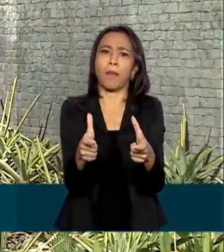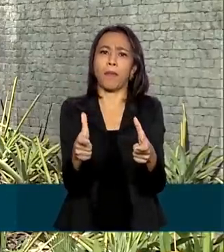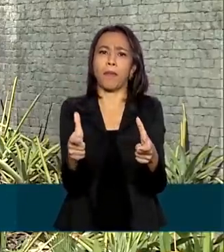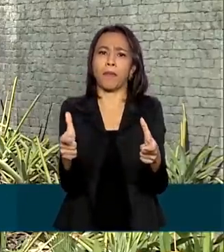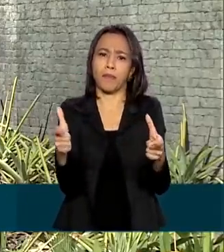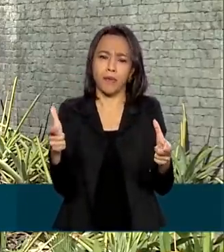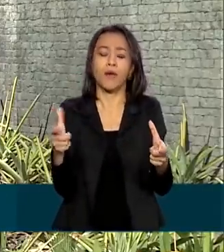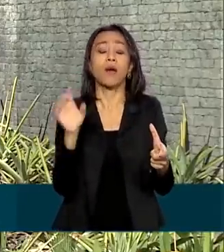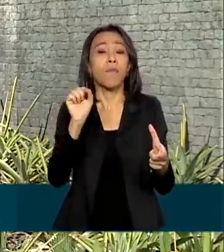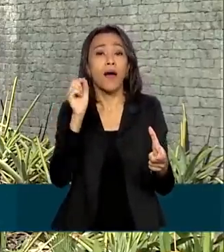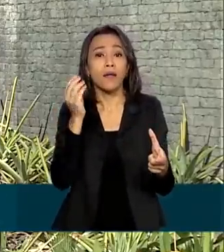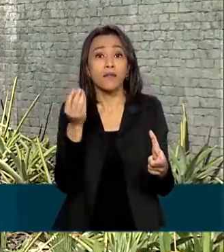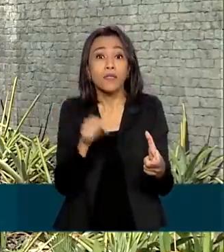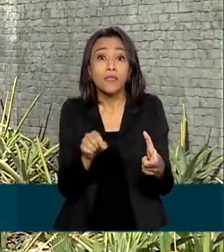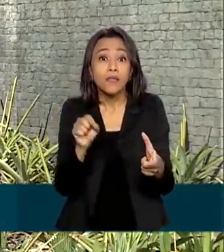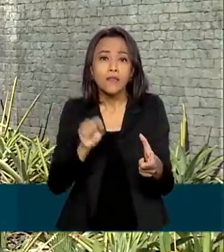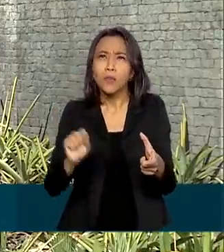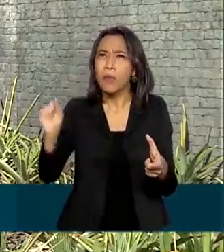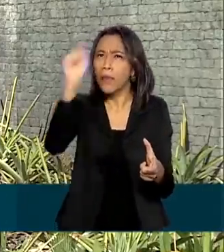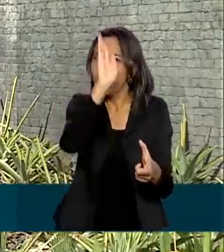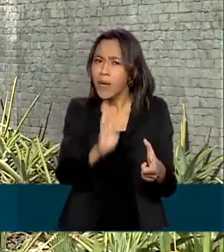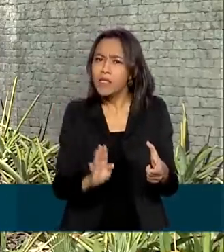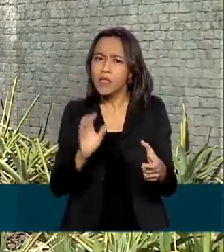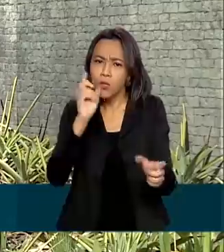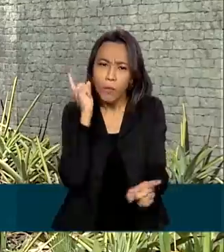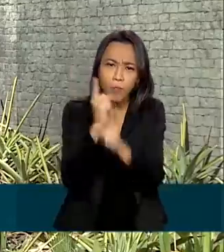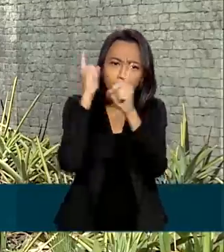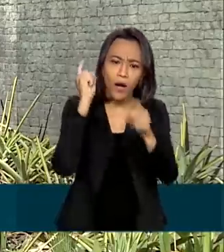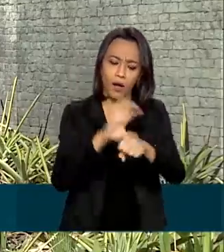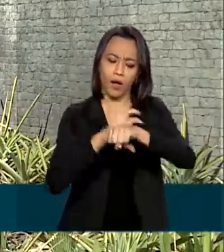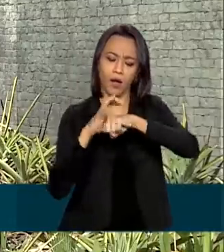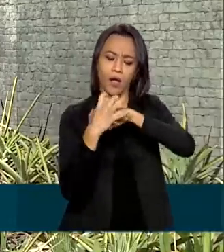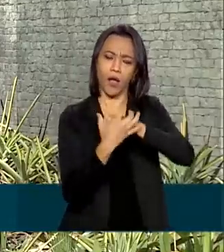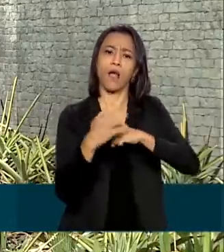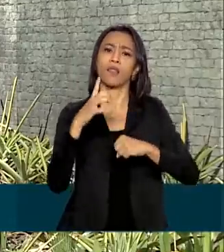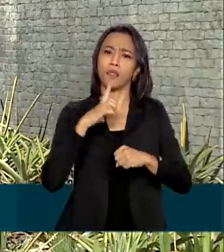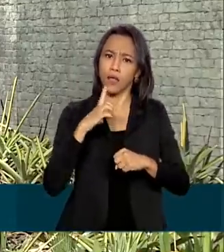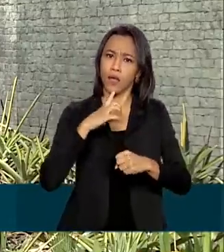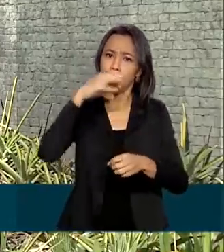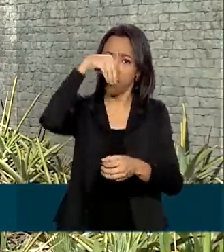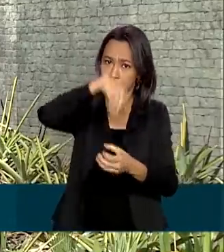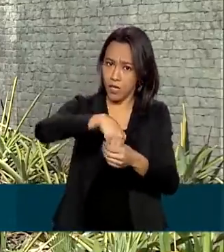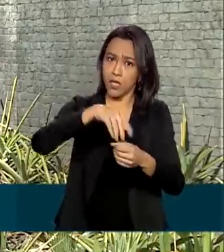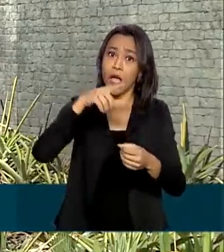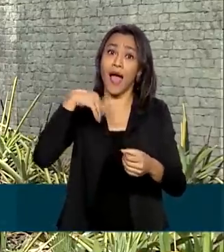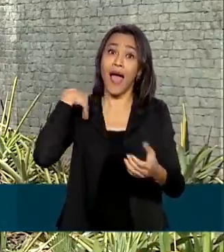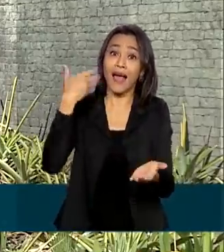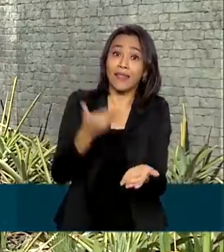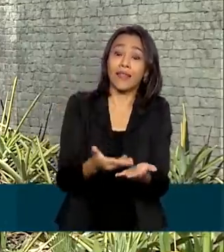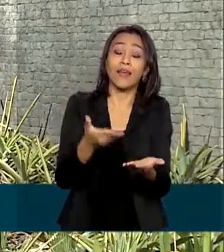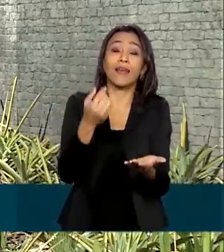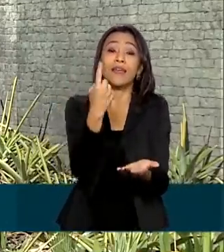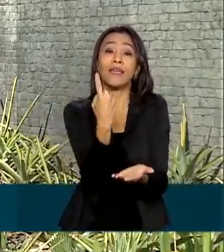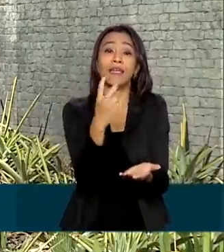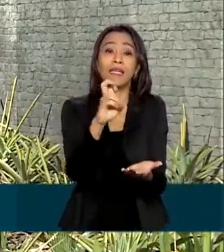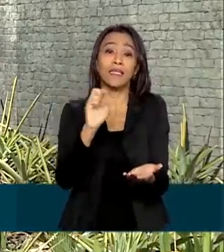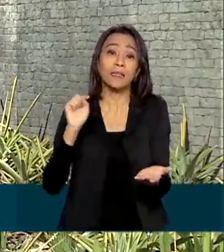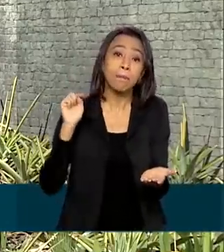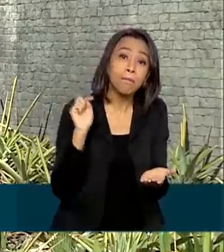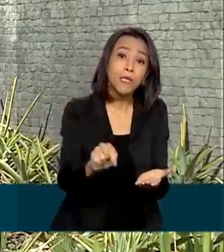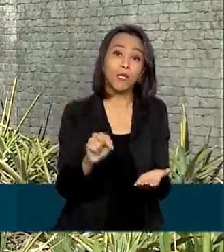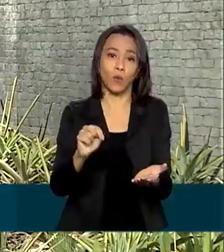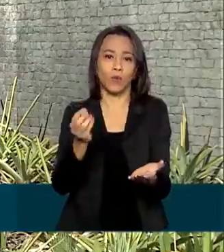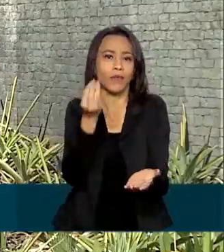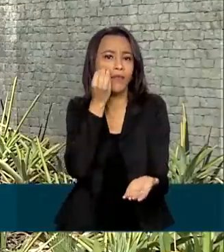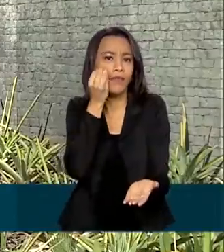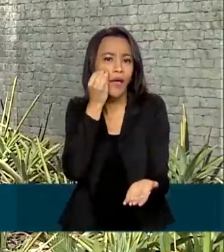o coronavírus em todo o Brasil. Com plataformas automatizadas, a unidade pode processar até 15 mil testes moleculares por